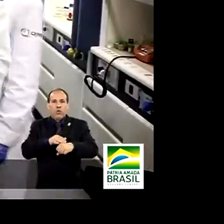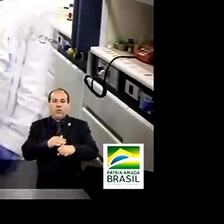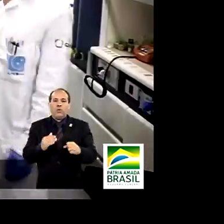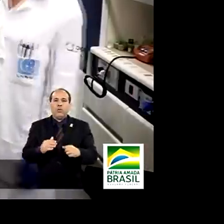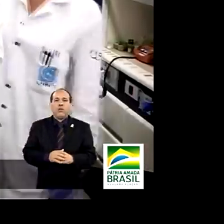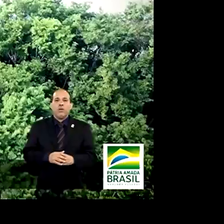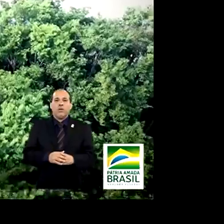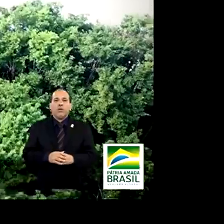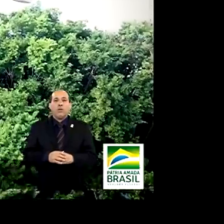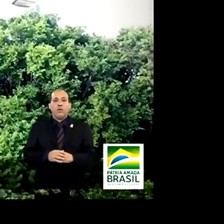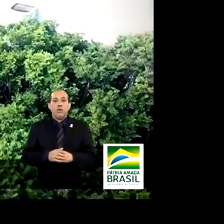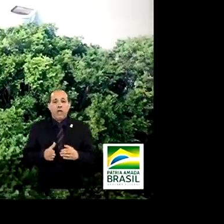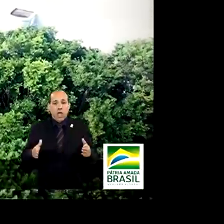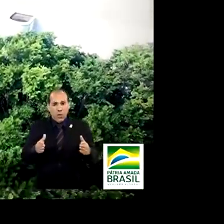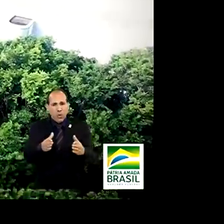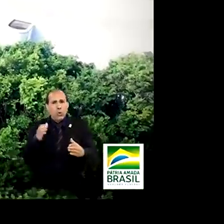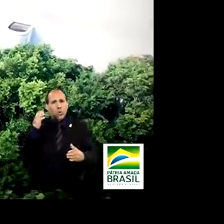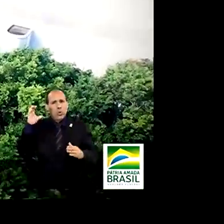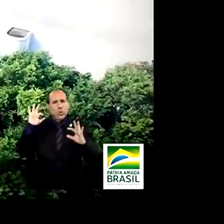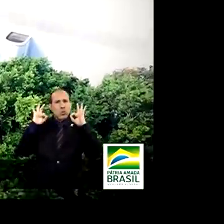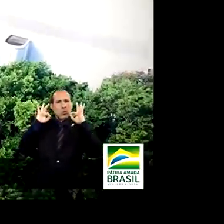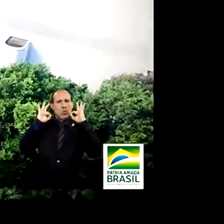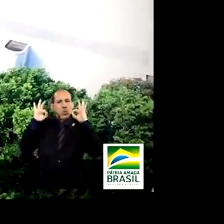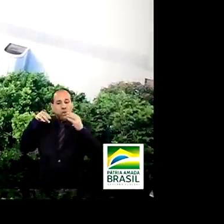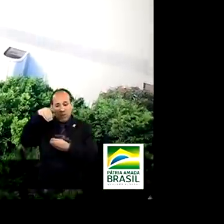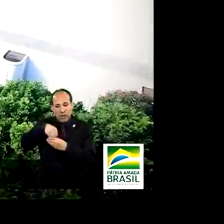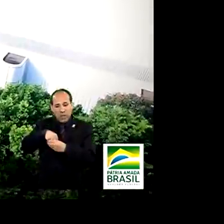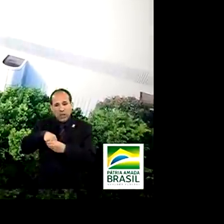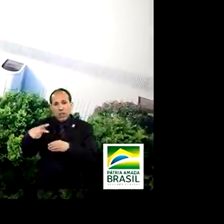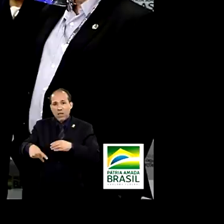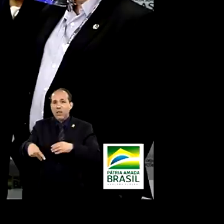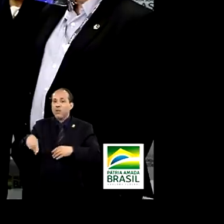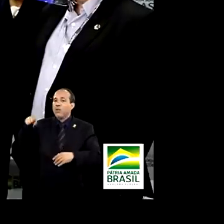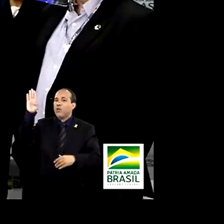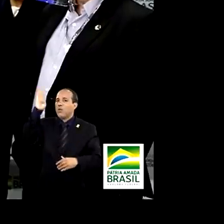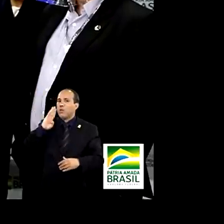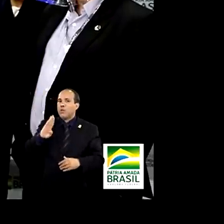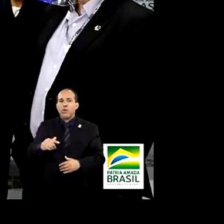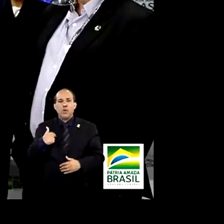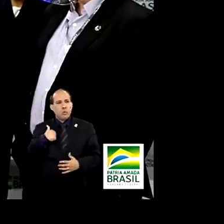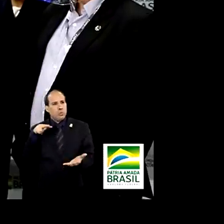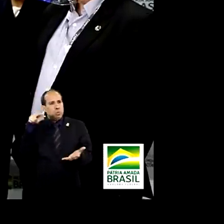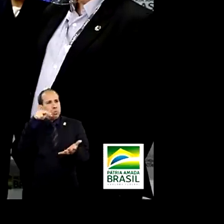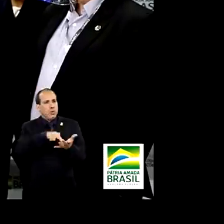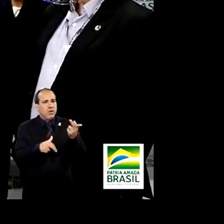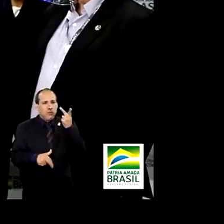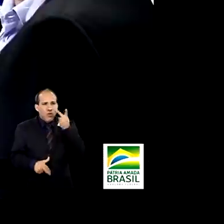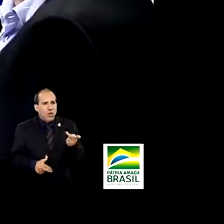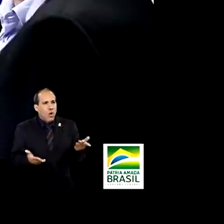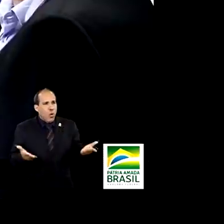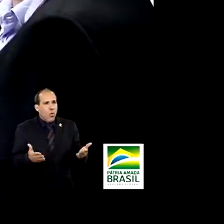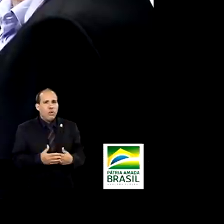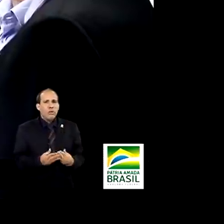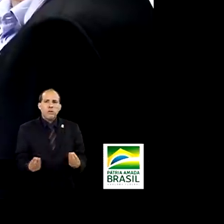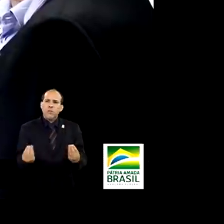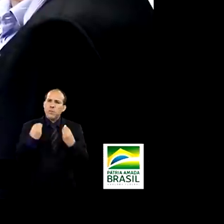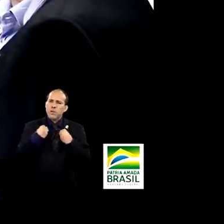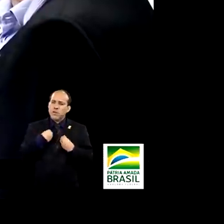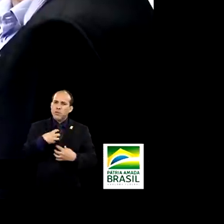envolve ciência de ponta realizada no Brasil. O que eu visitei hoje aqui me deu essa